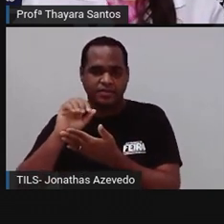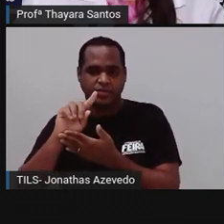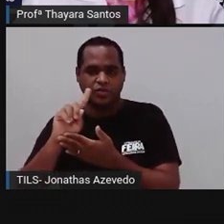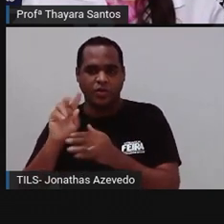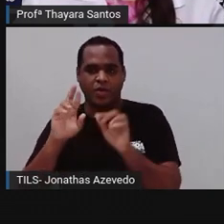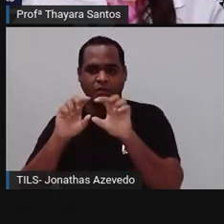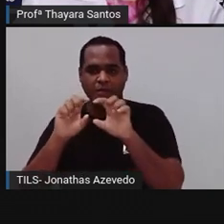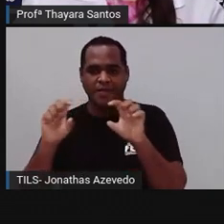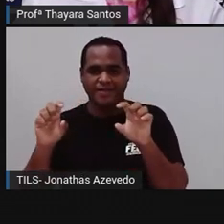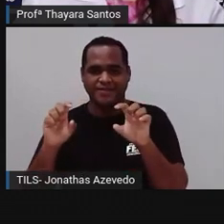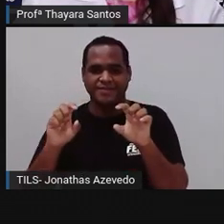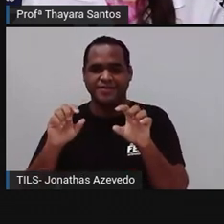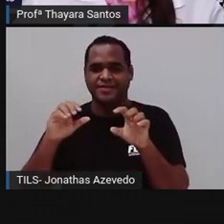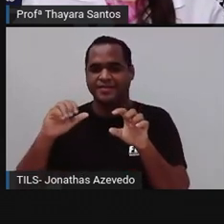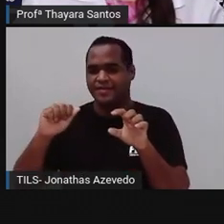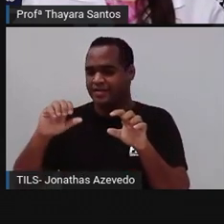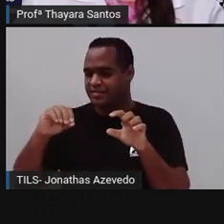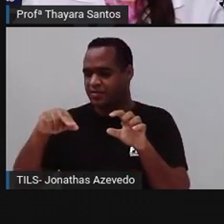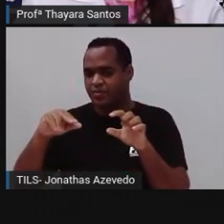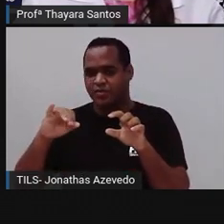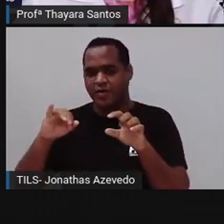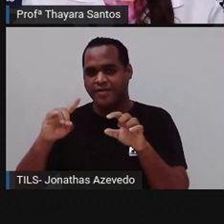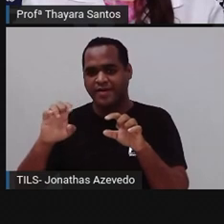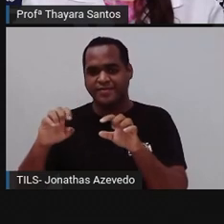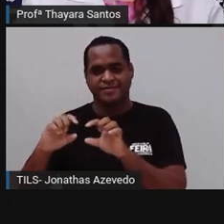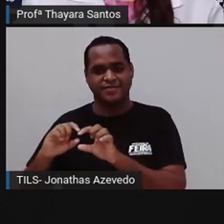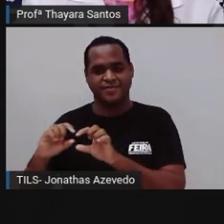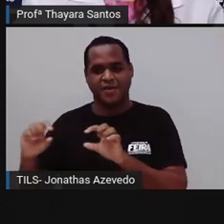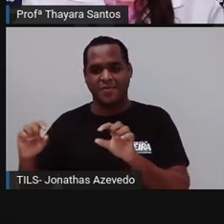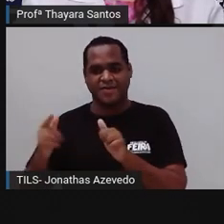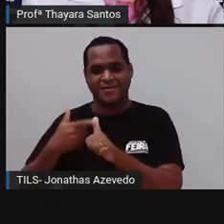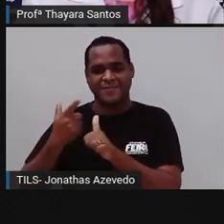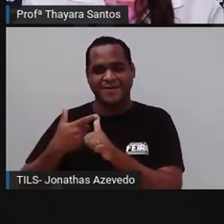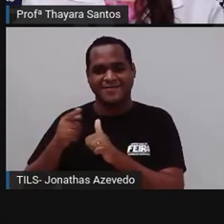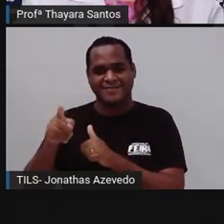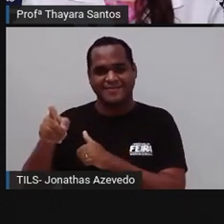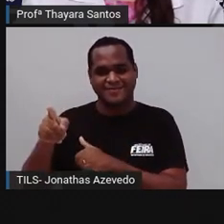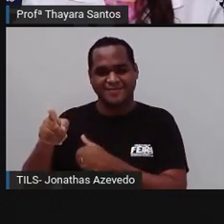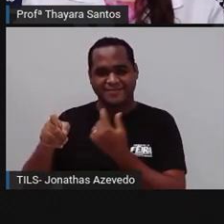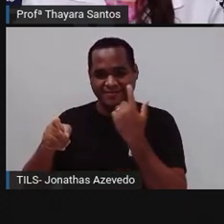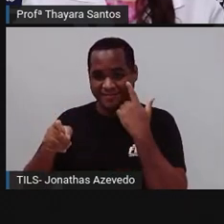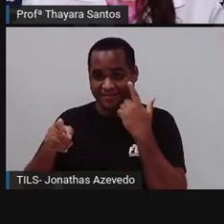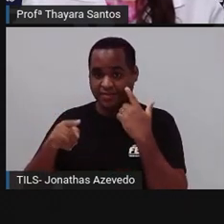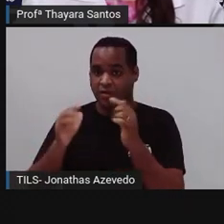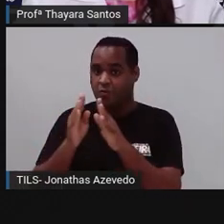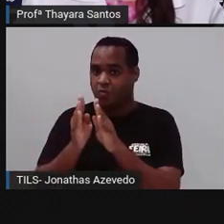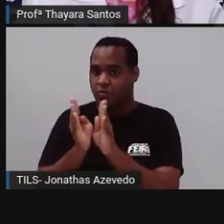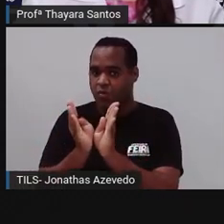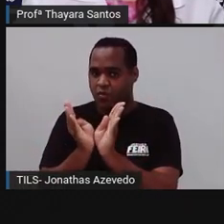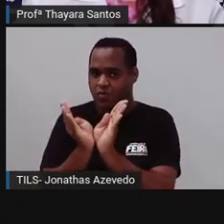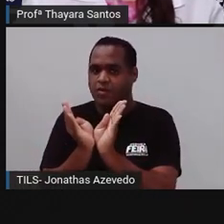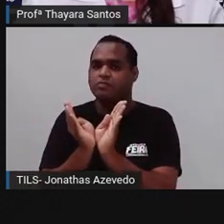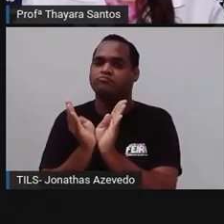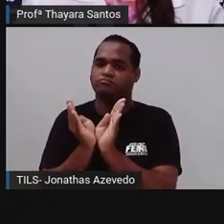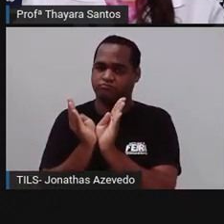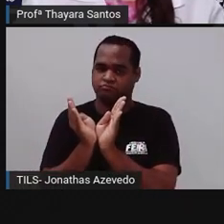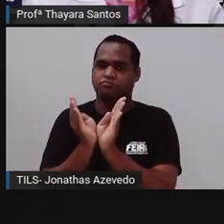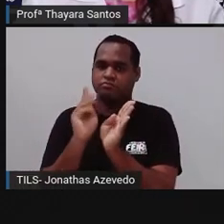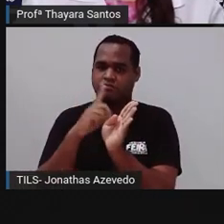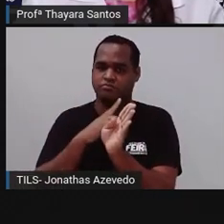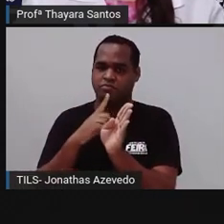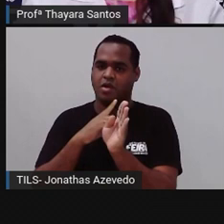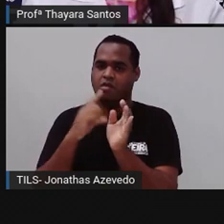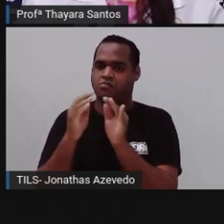que eles têm essa abertura aqui, o central da esponja ocele, mais larga que os demais. Então, aqui, na esponja